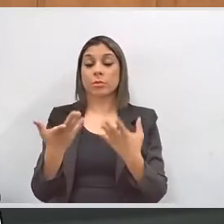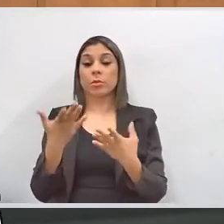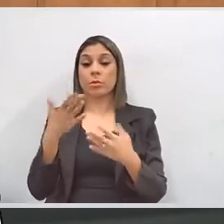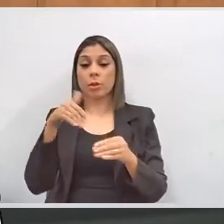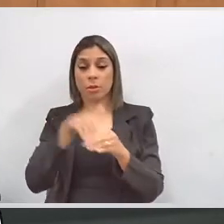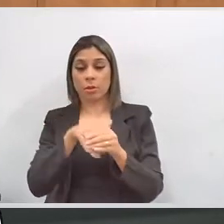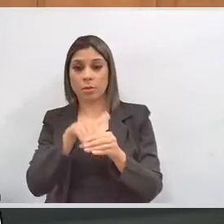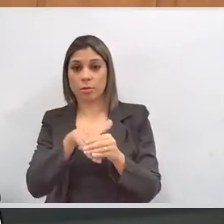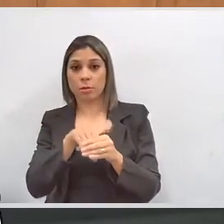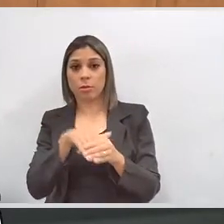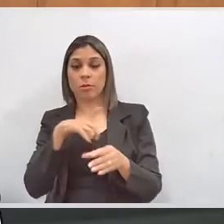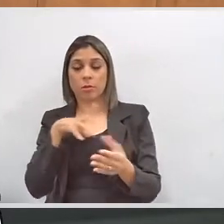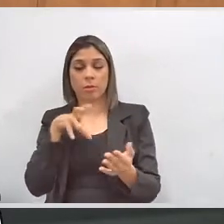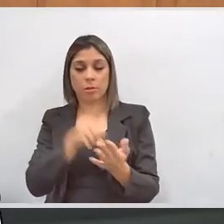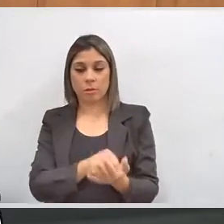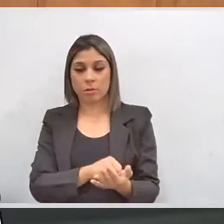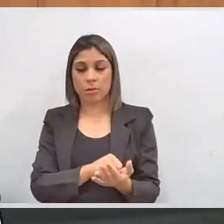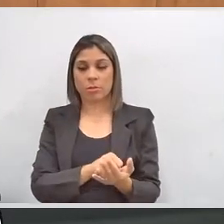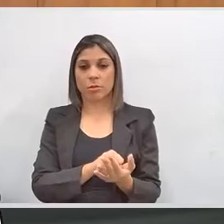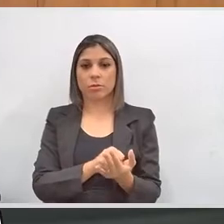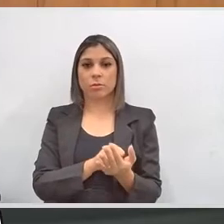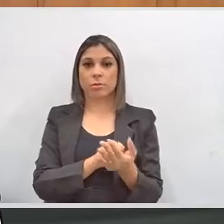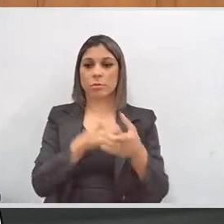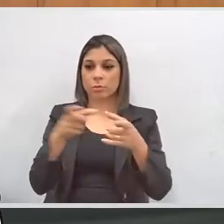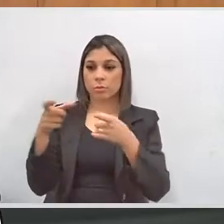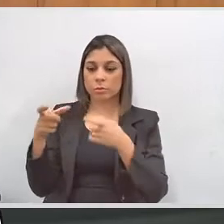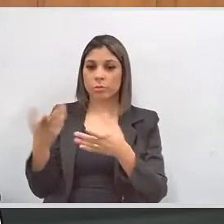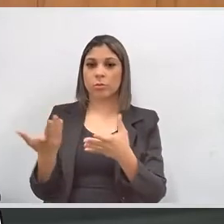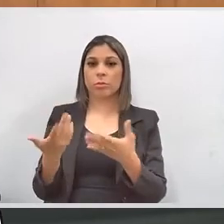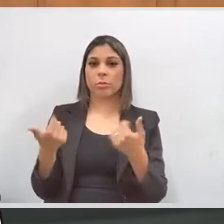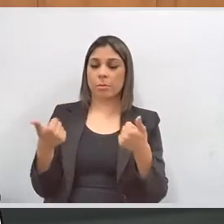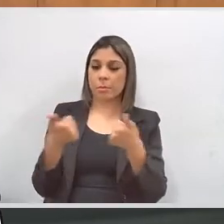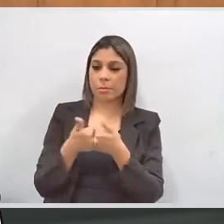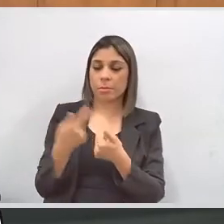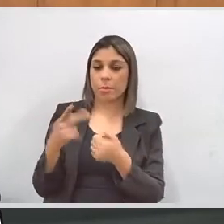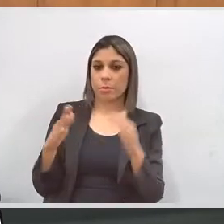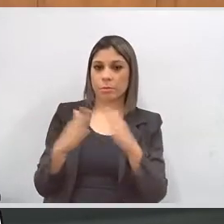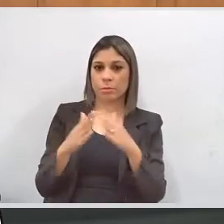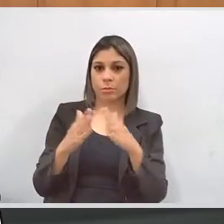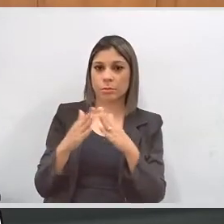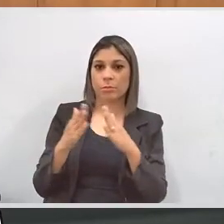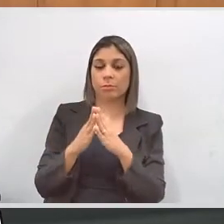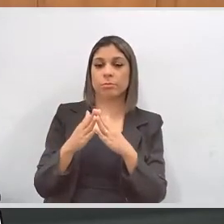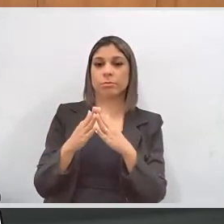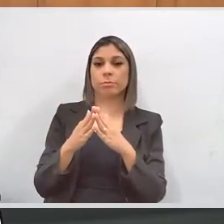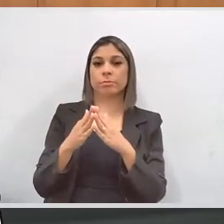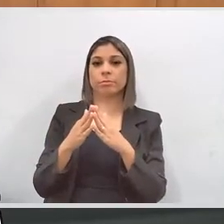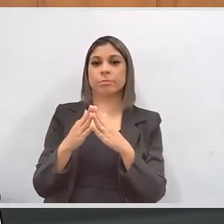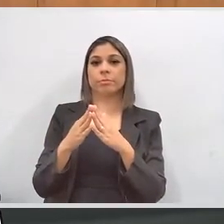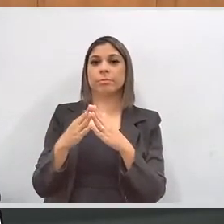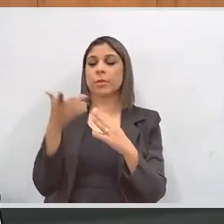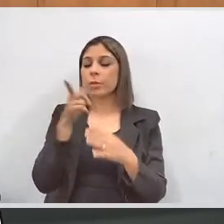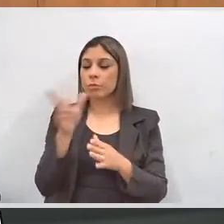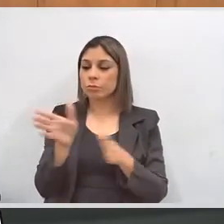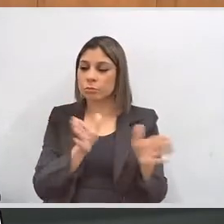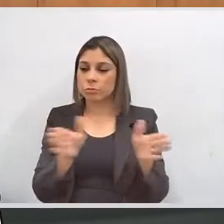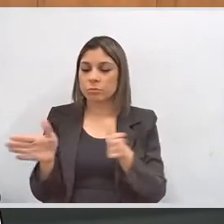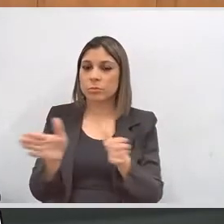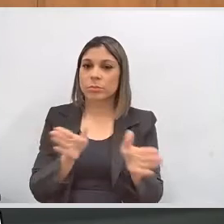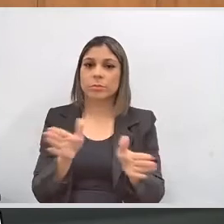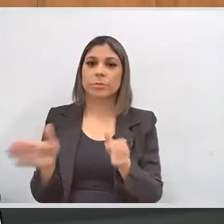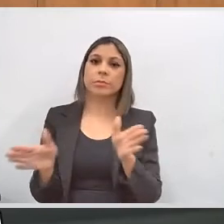essa opção, se cadastre, então, em sessões eleitorais, naquele seu domicílio, em que as condições de